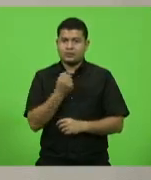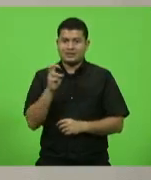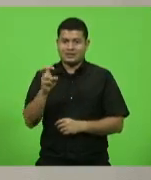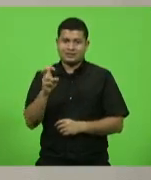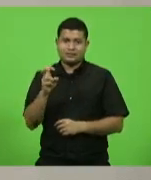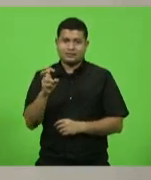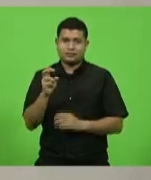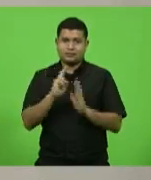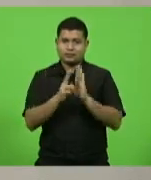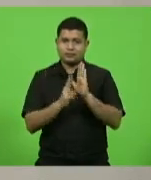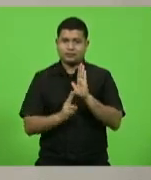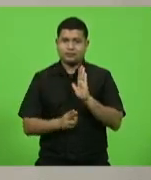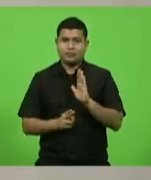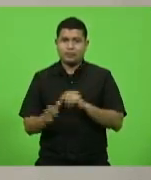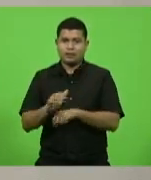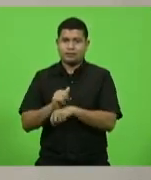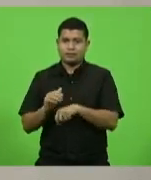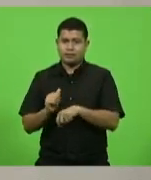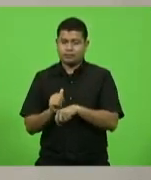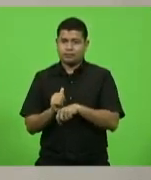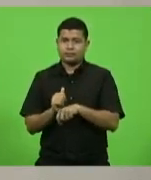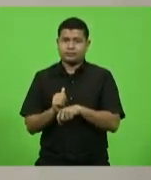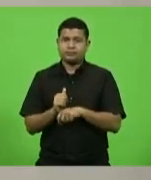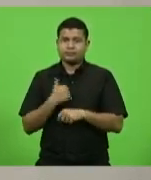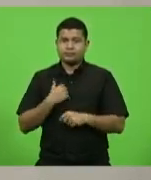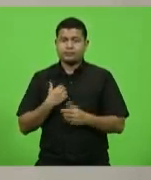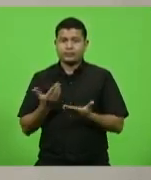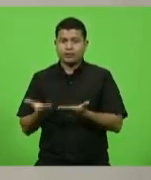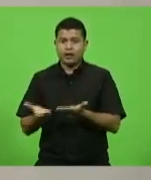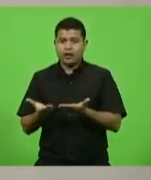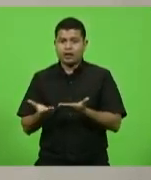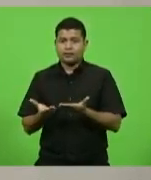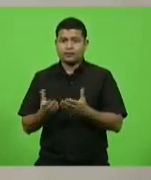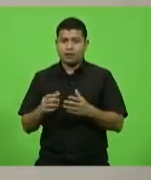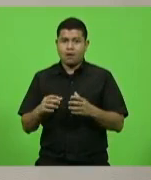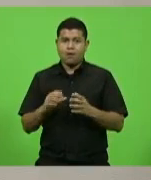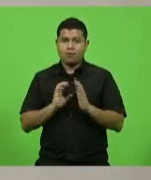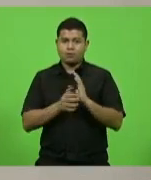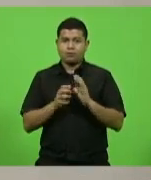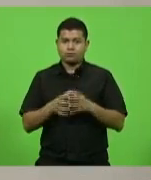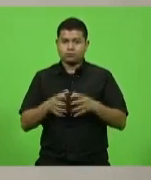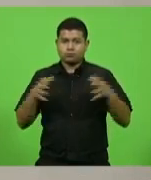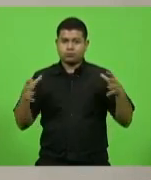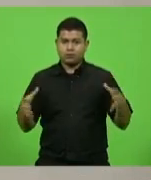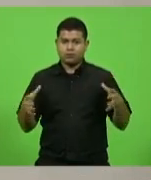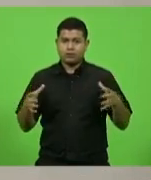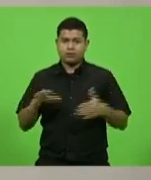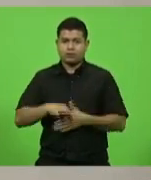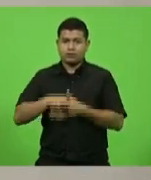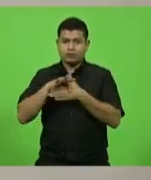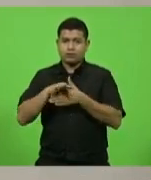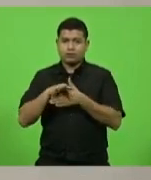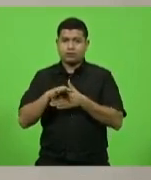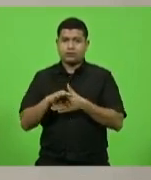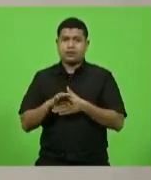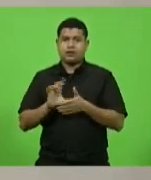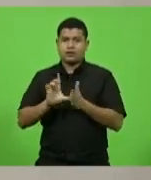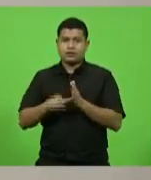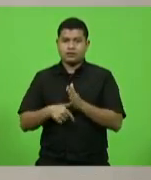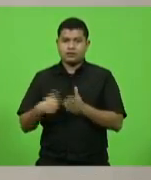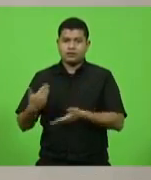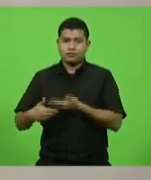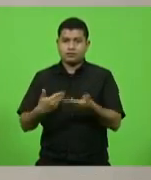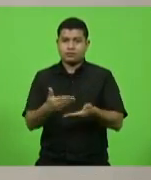chamada nominal para votação deverá iniciar pelo partido com maior bancada, pelo seu líder e, em seguida, pelos demais